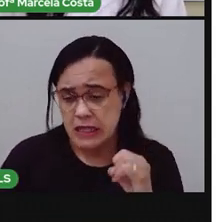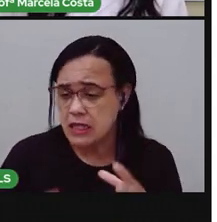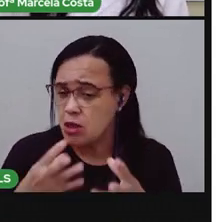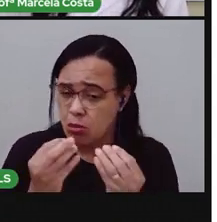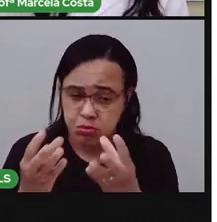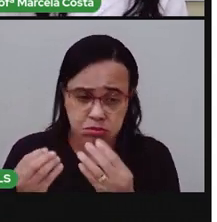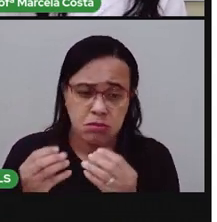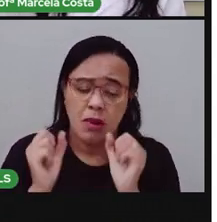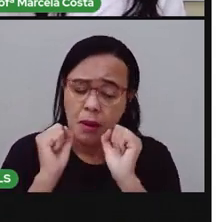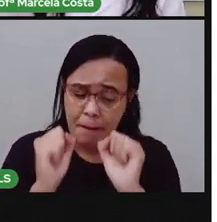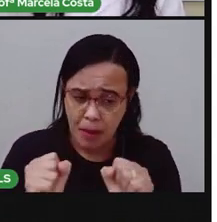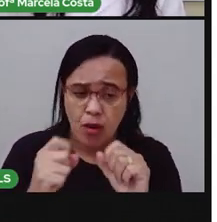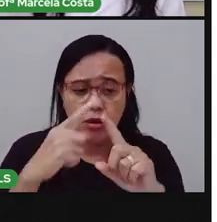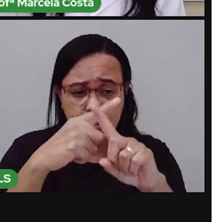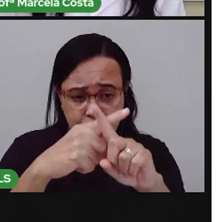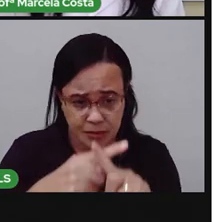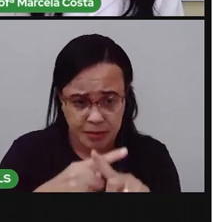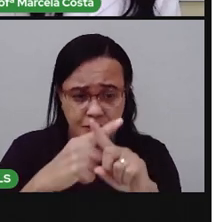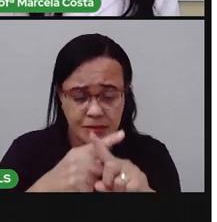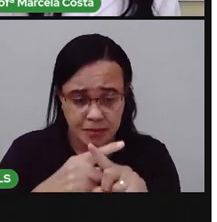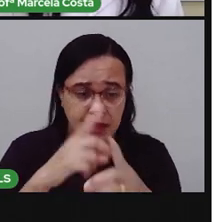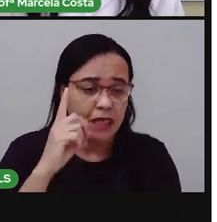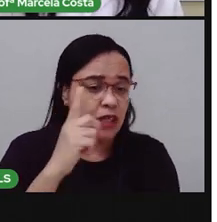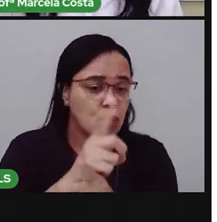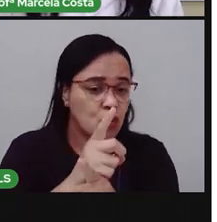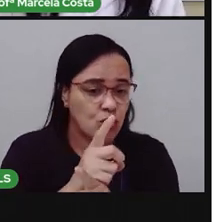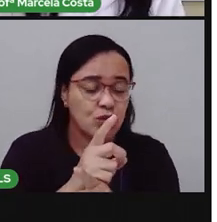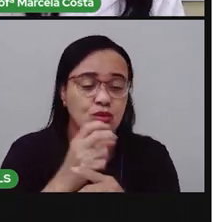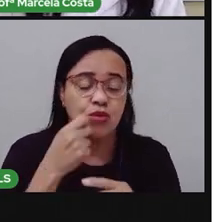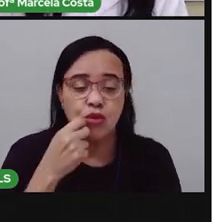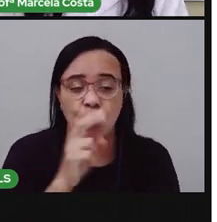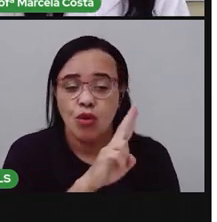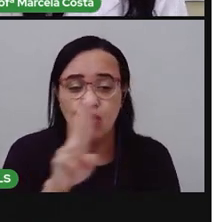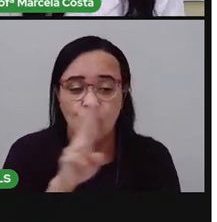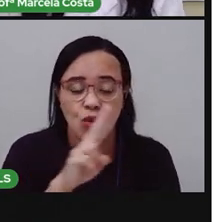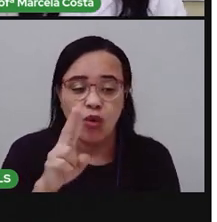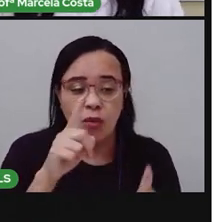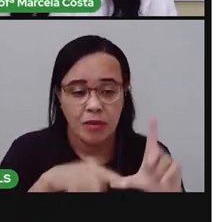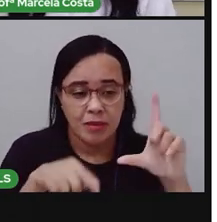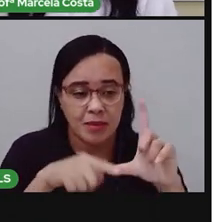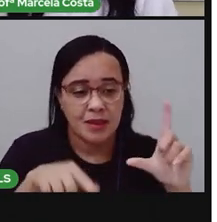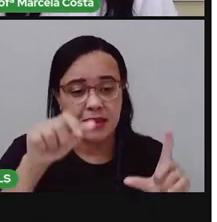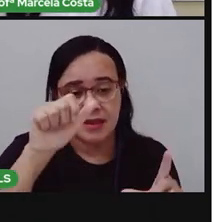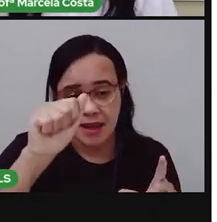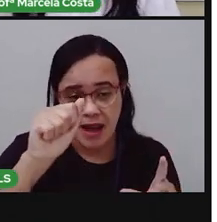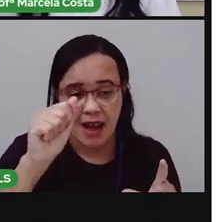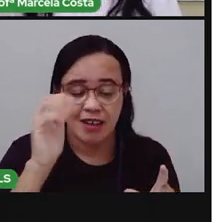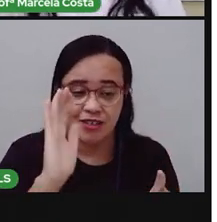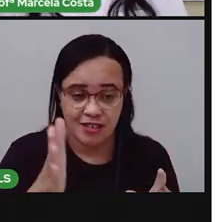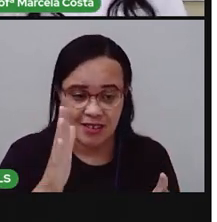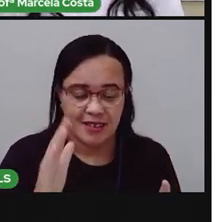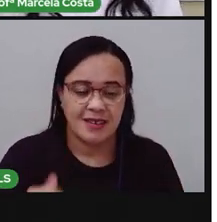marque as que você localizar. Vou falar a próxima.